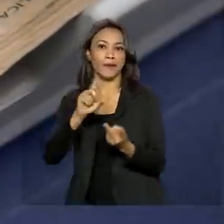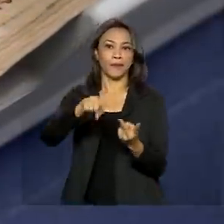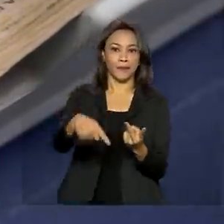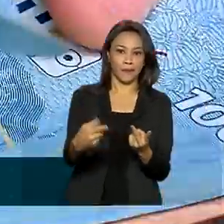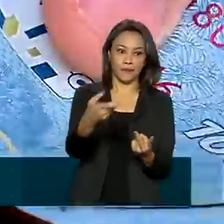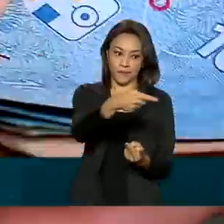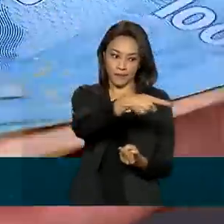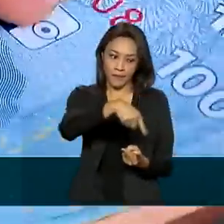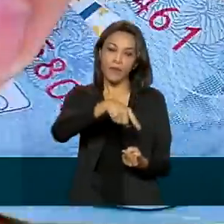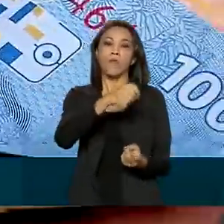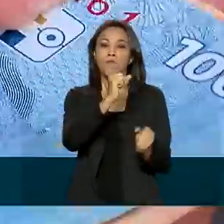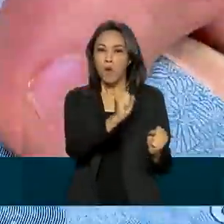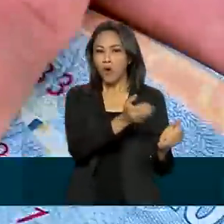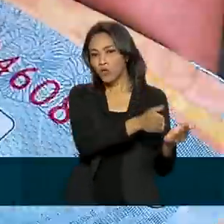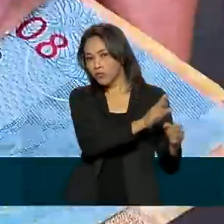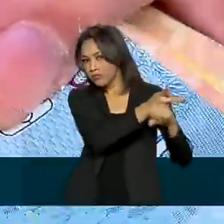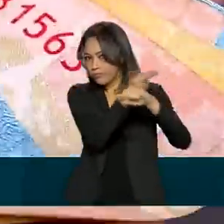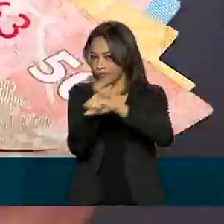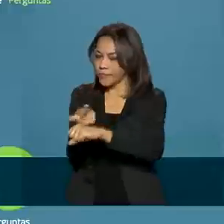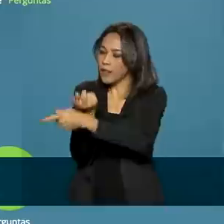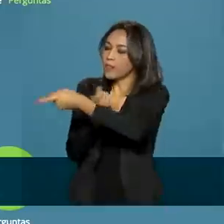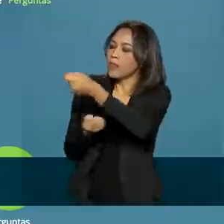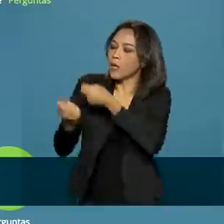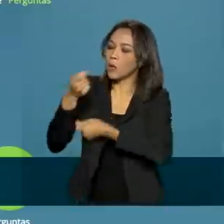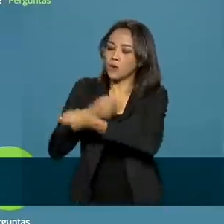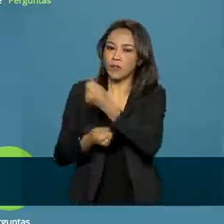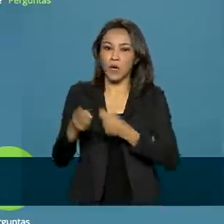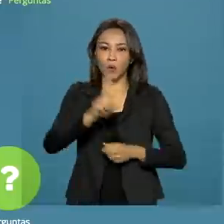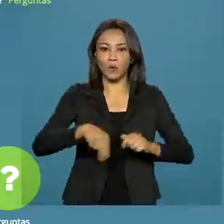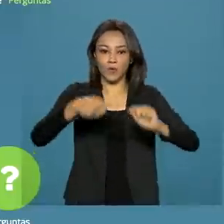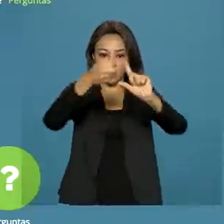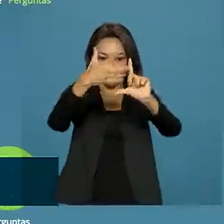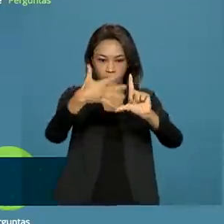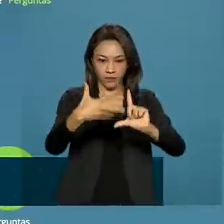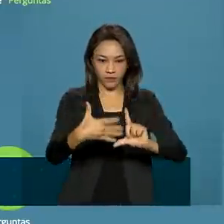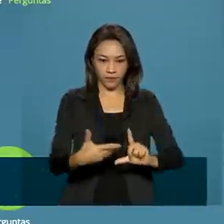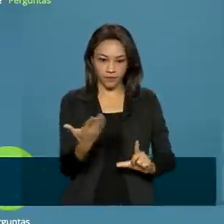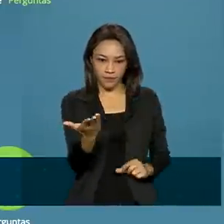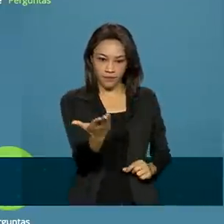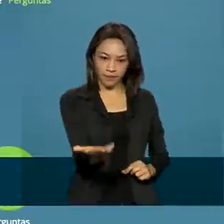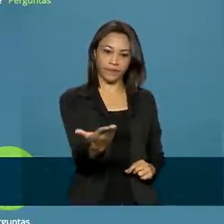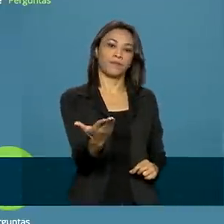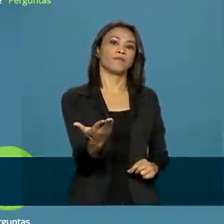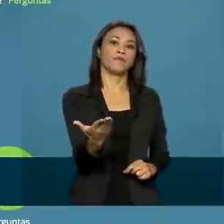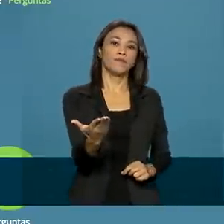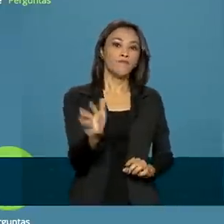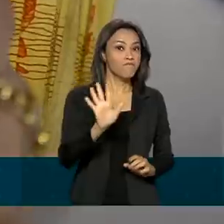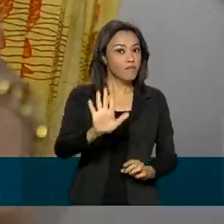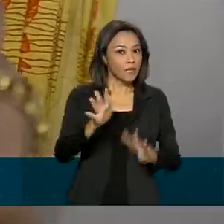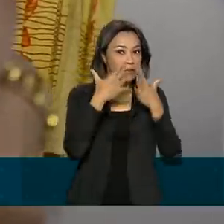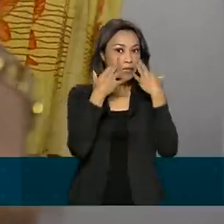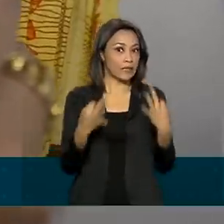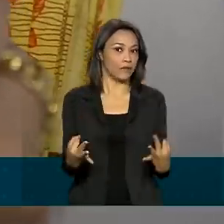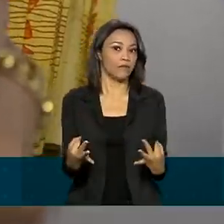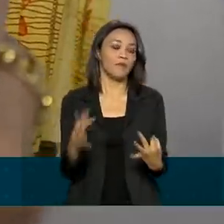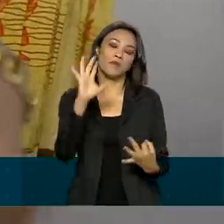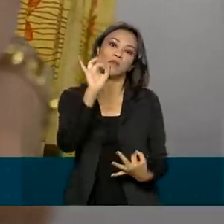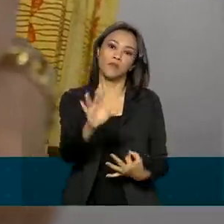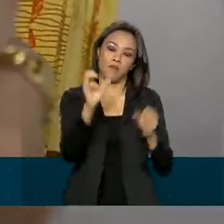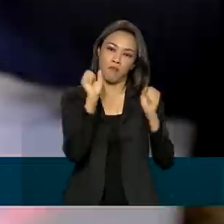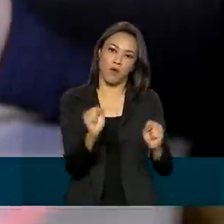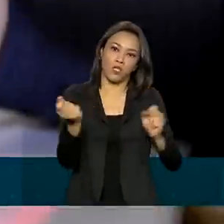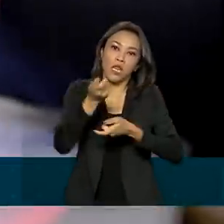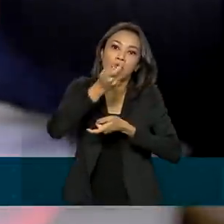financeiras poderá negociar a conta por meio da plataforma consumidor.gov. Mas atenção, só podem ser